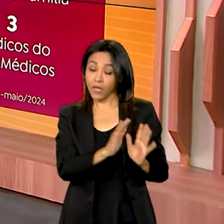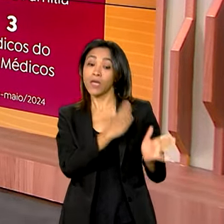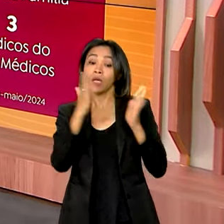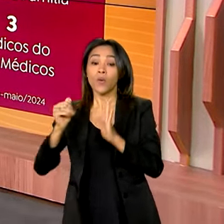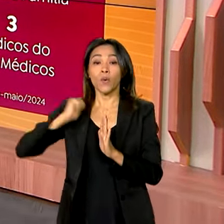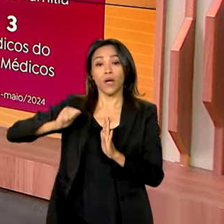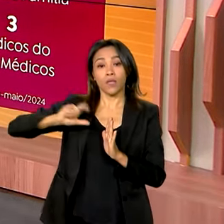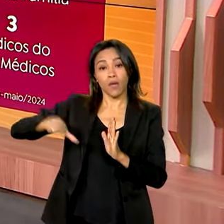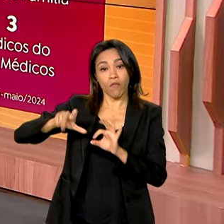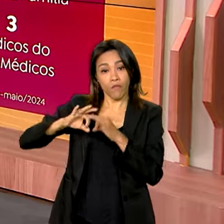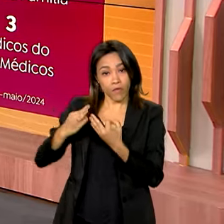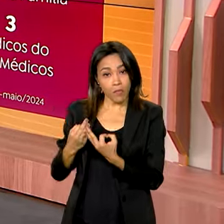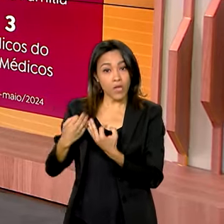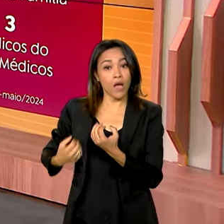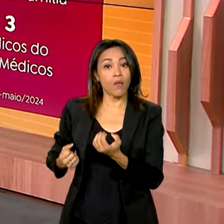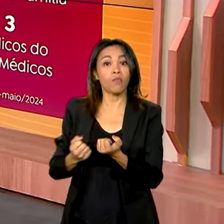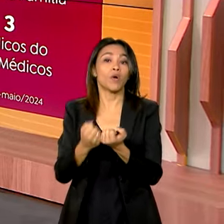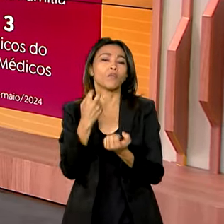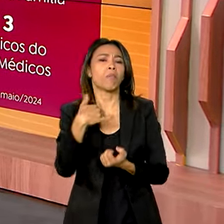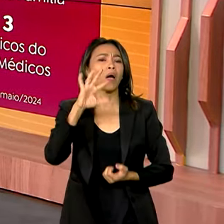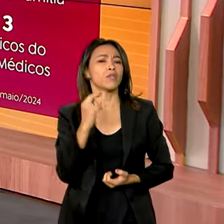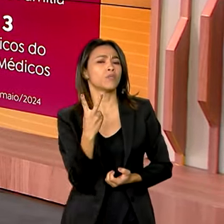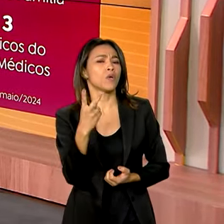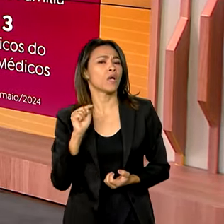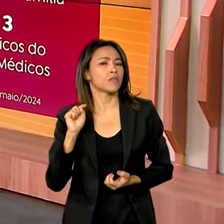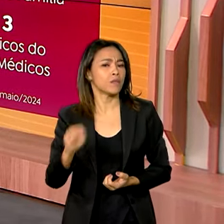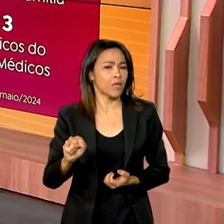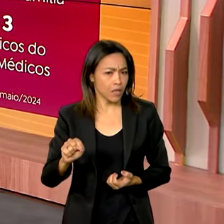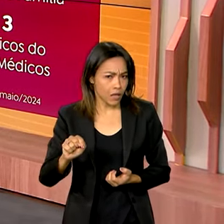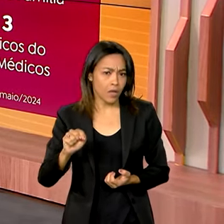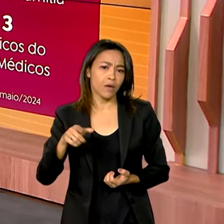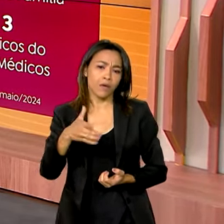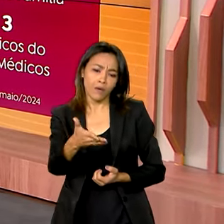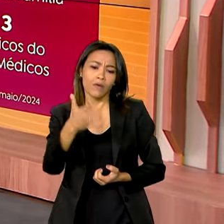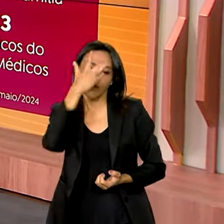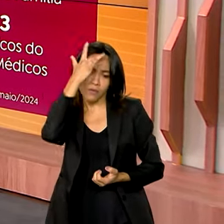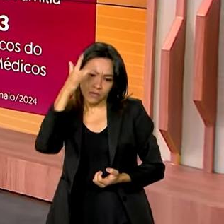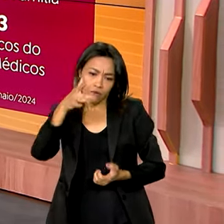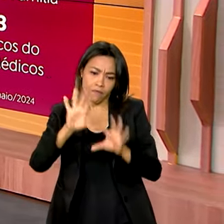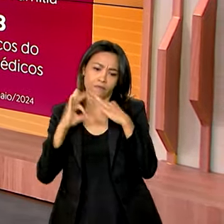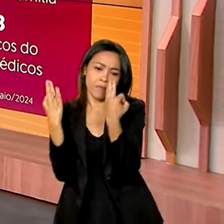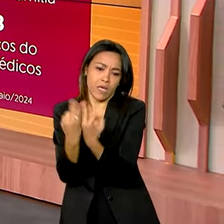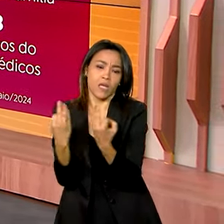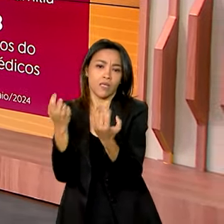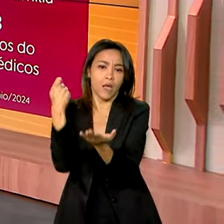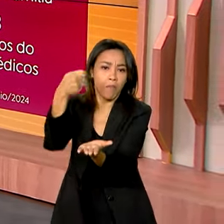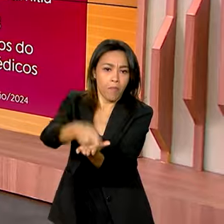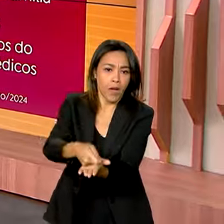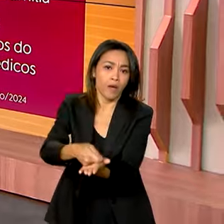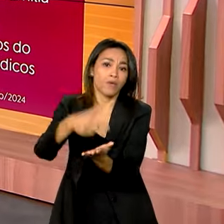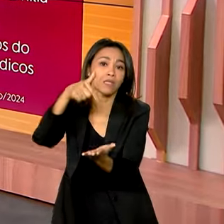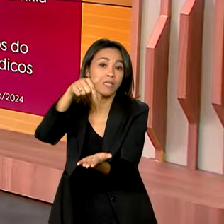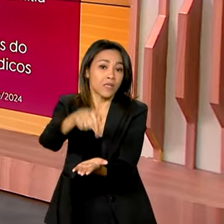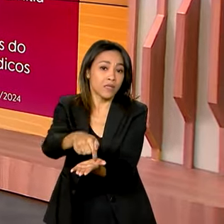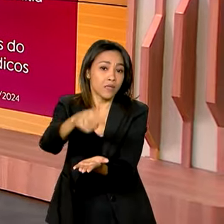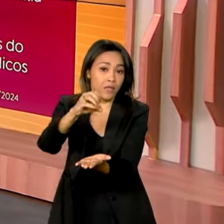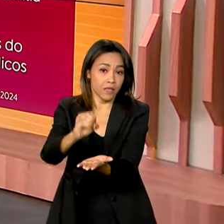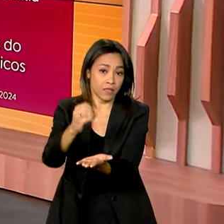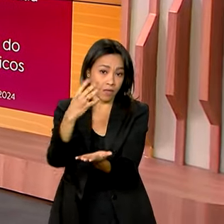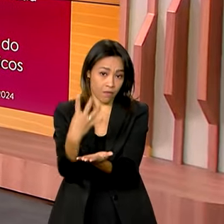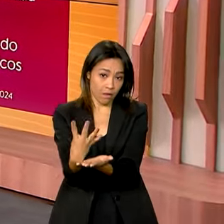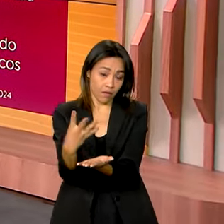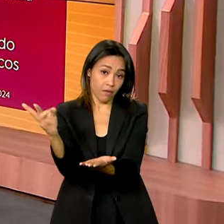.200 famílias no município. O valor médio do benefício pago é de R 704,90.